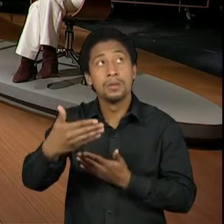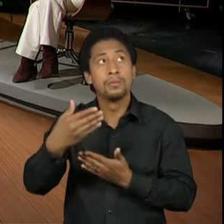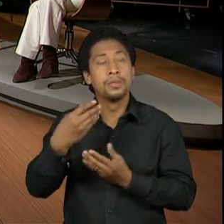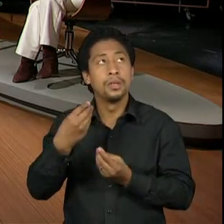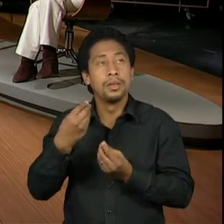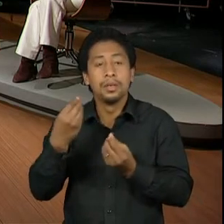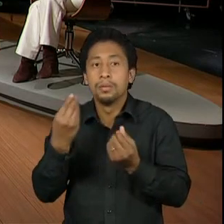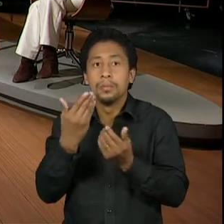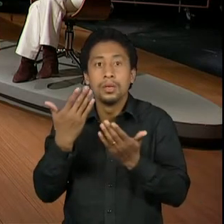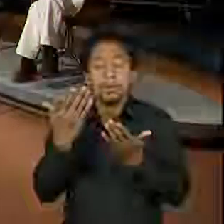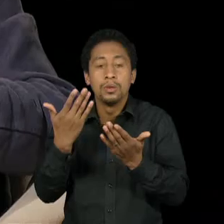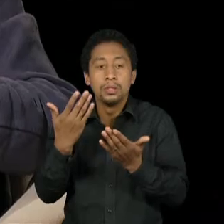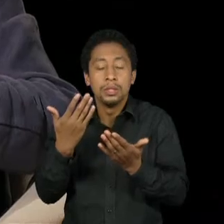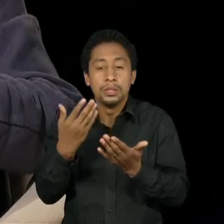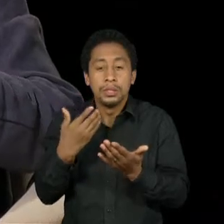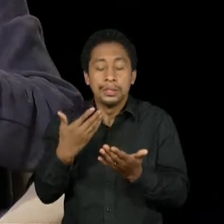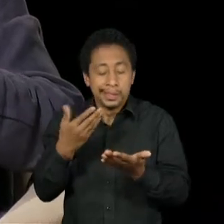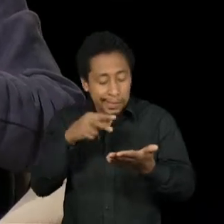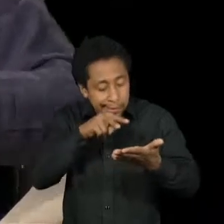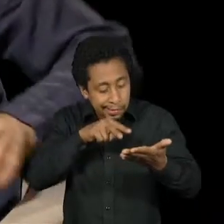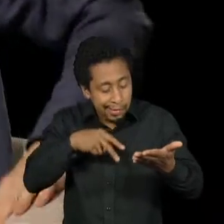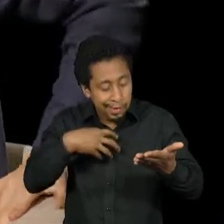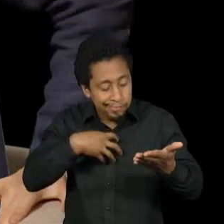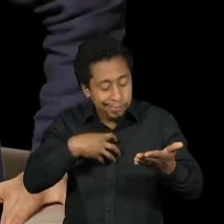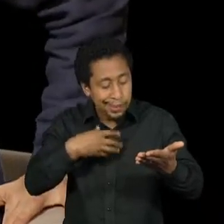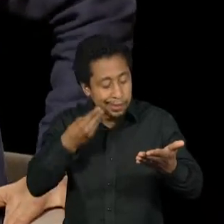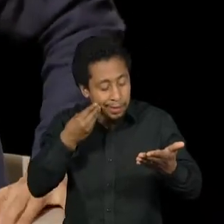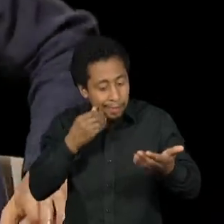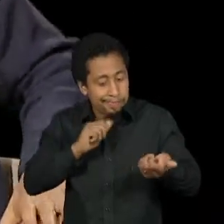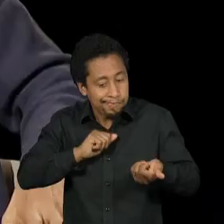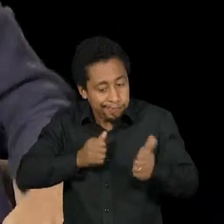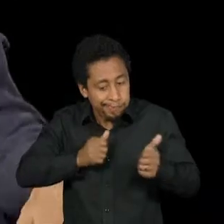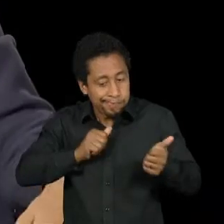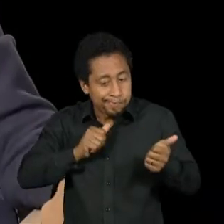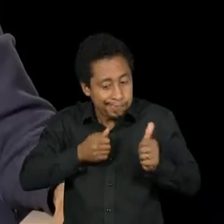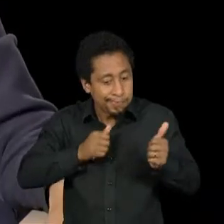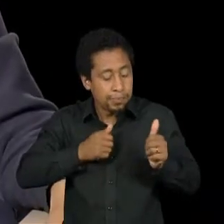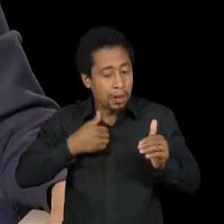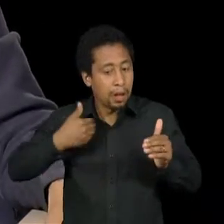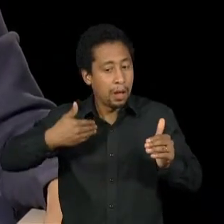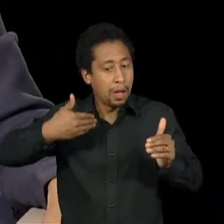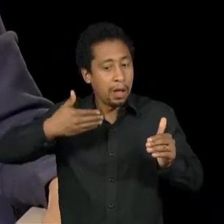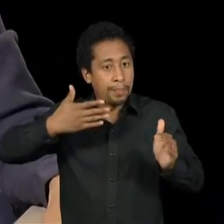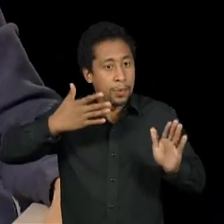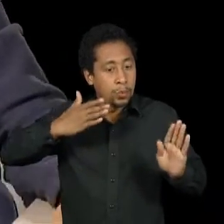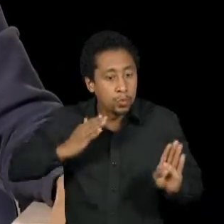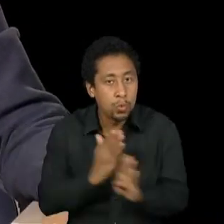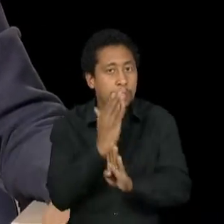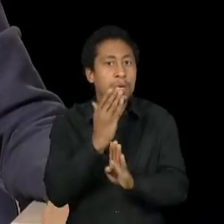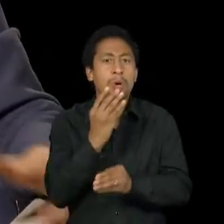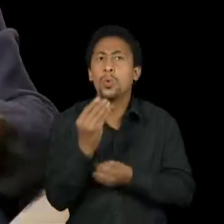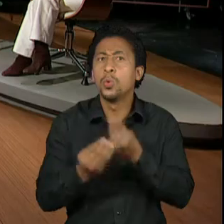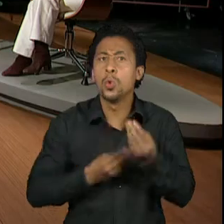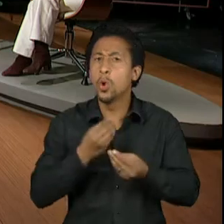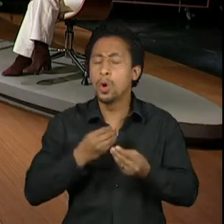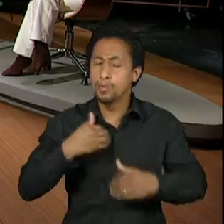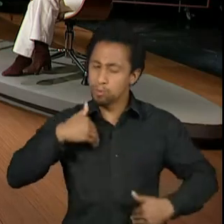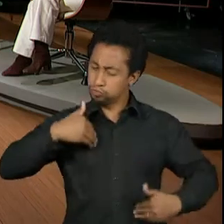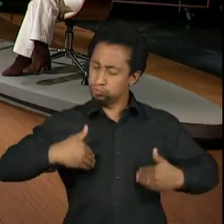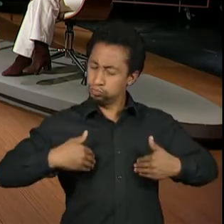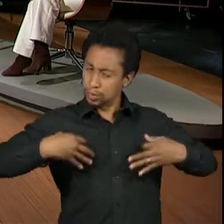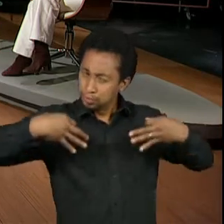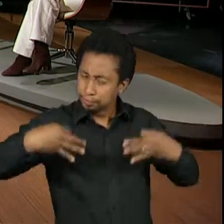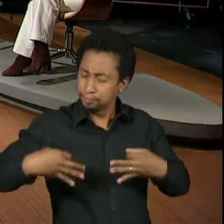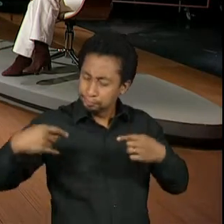descobri a chave de que existia uma precisão física, vocal, que